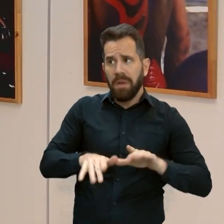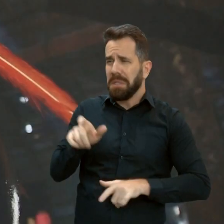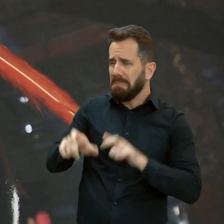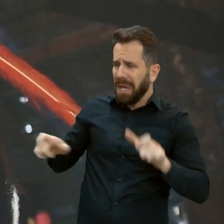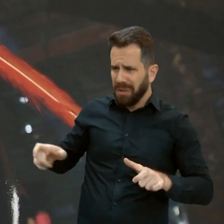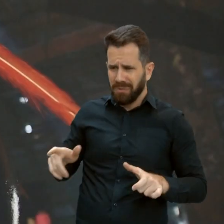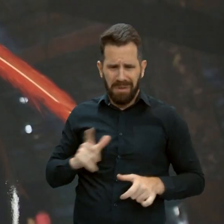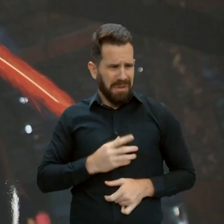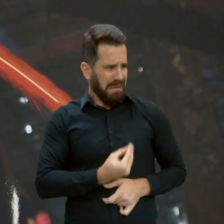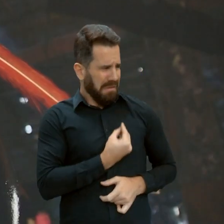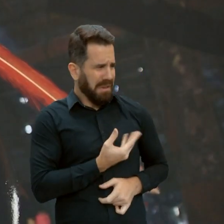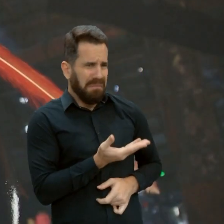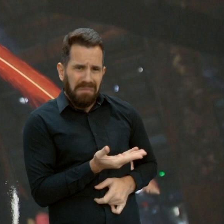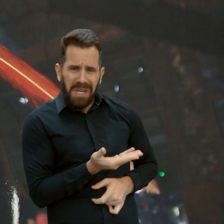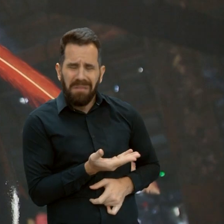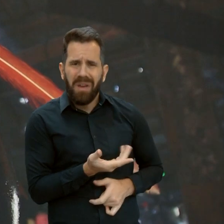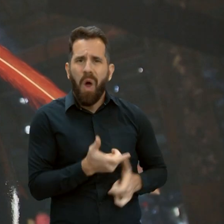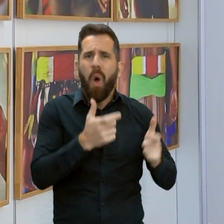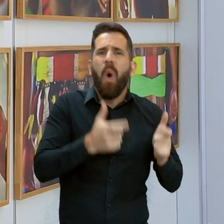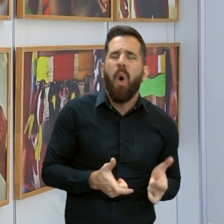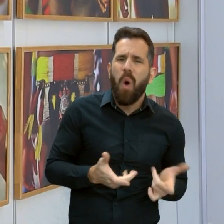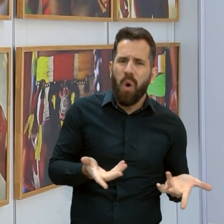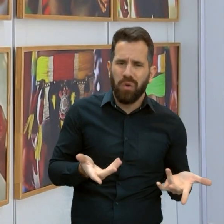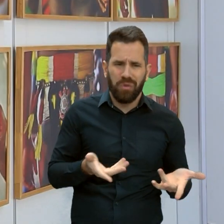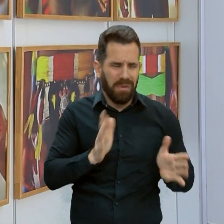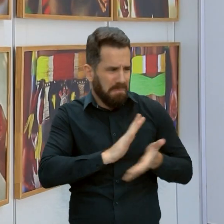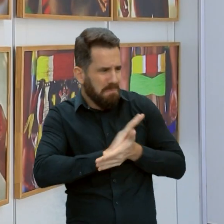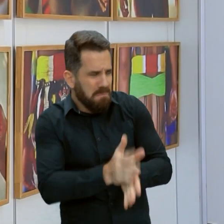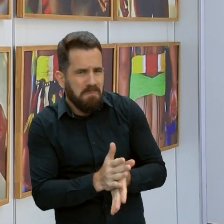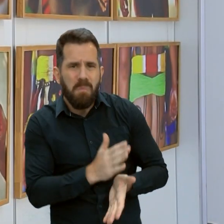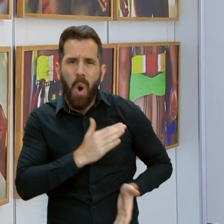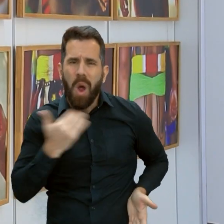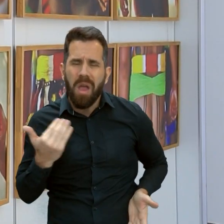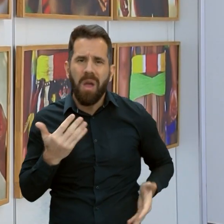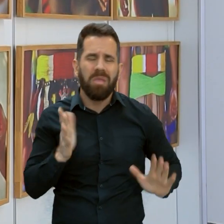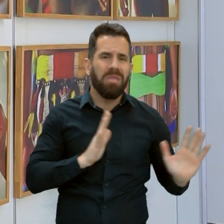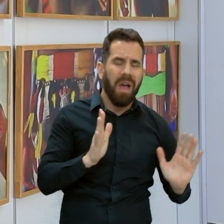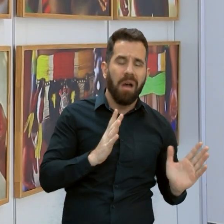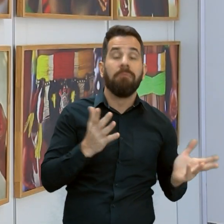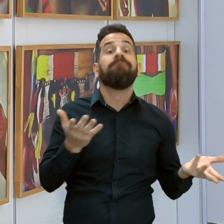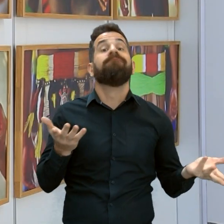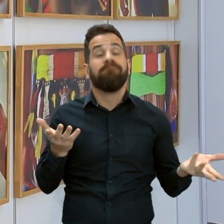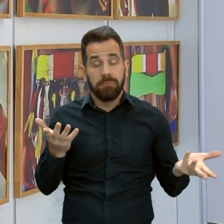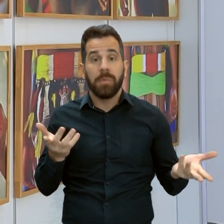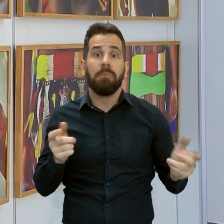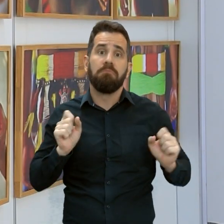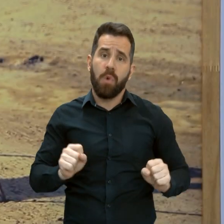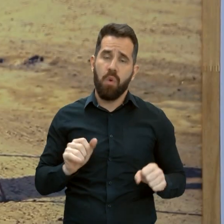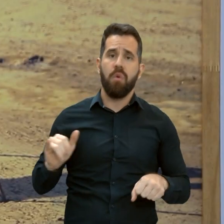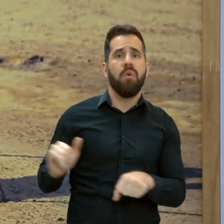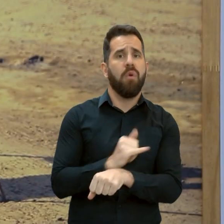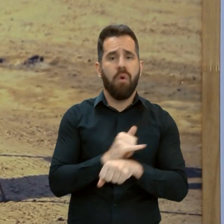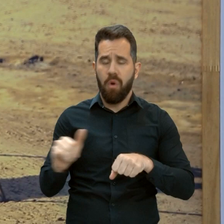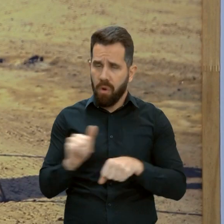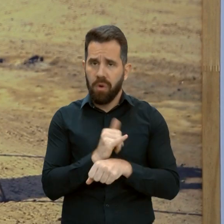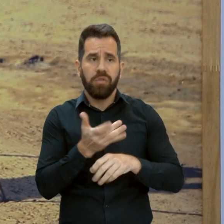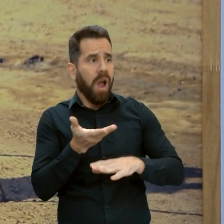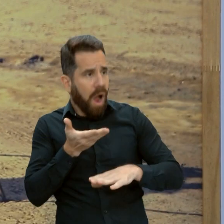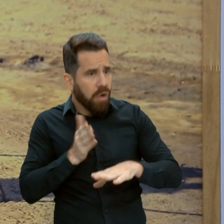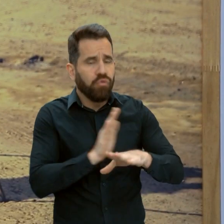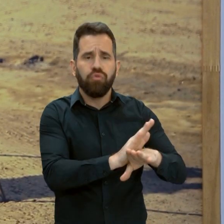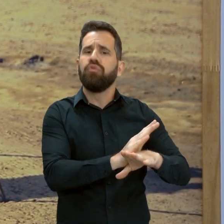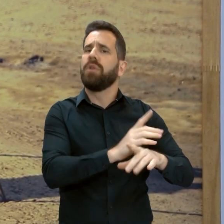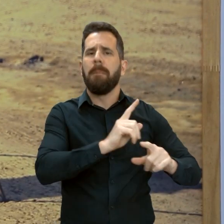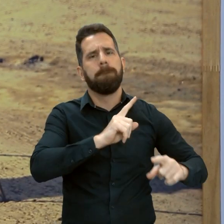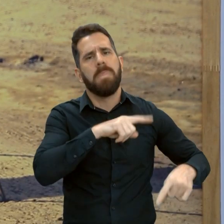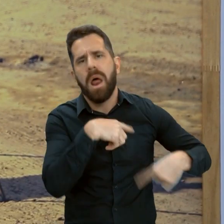eles estão? Eles estão bem? Eles estão ameaçados? O que se pode fazer para ajudá-los a se perpetuarem, a